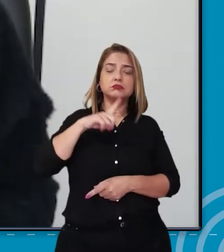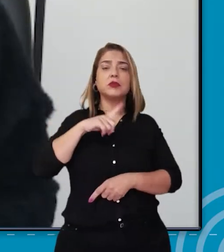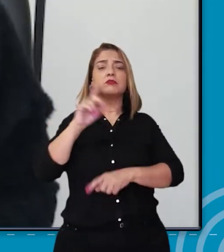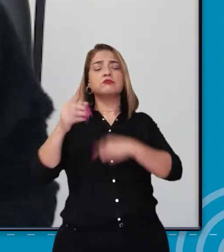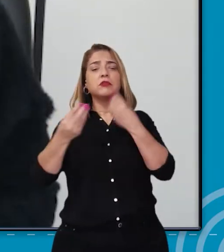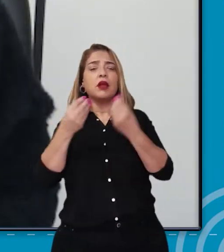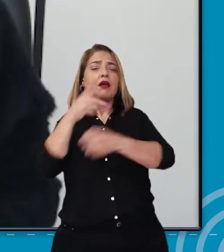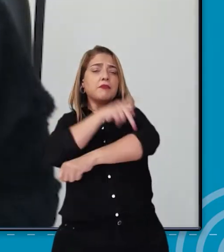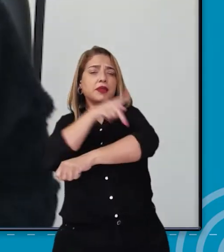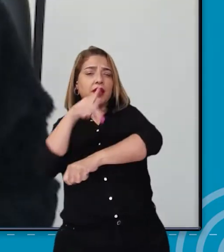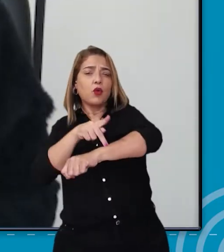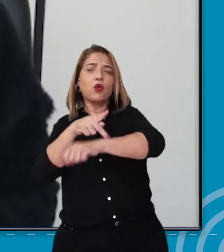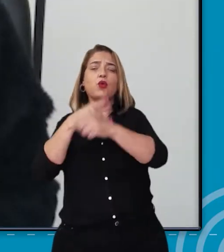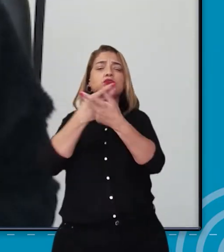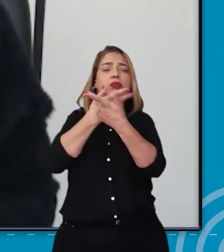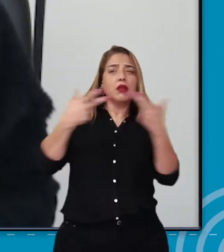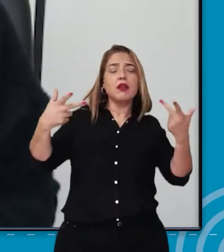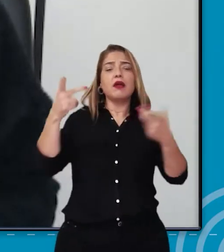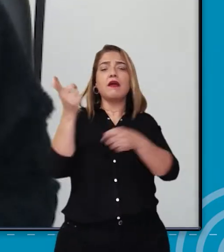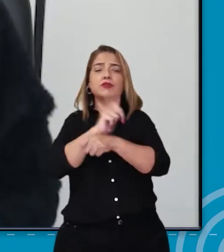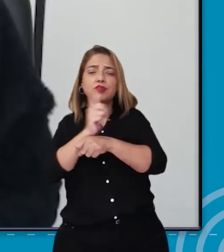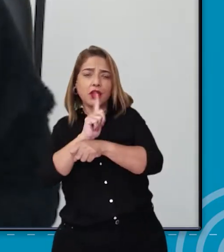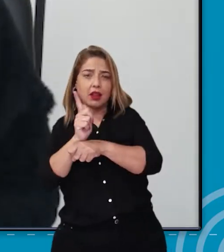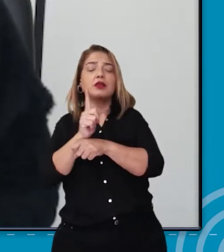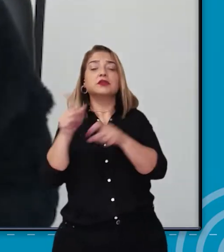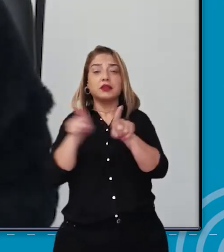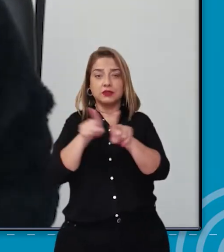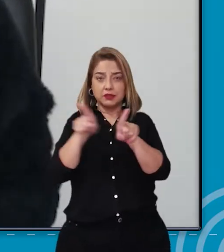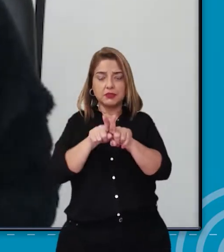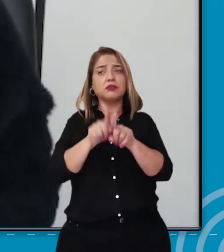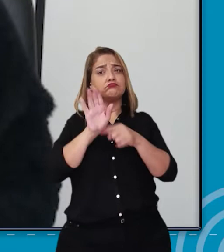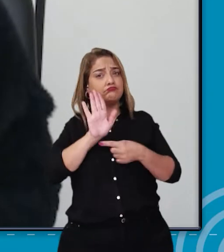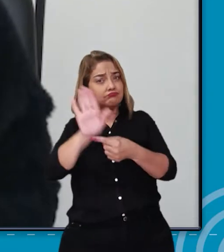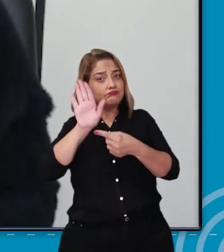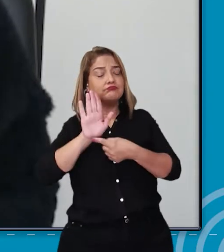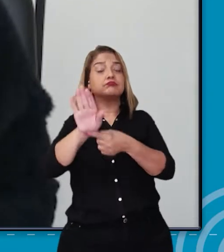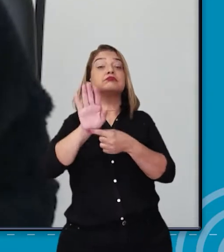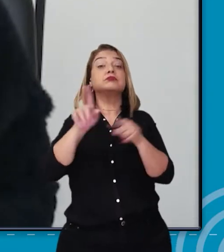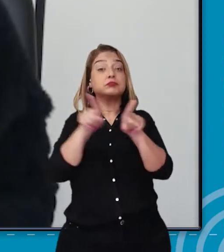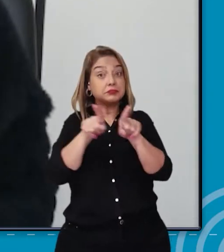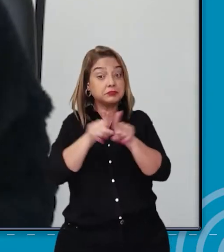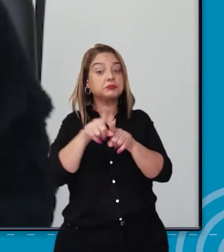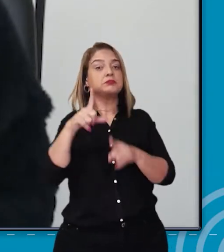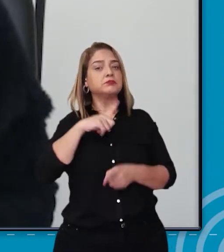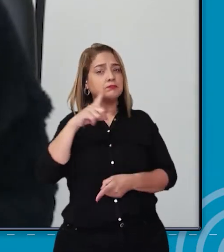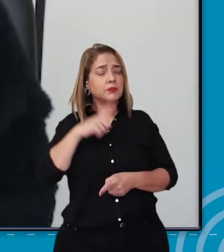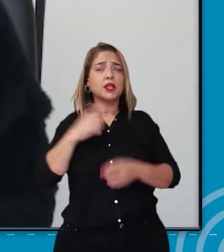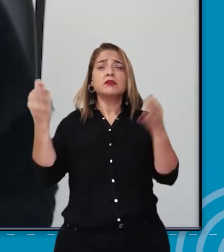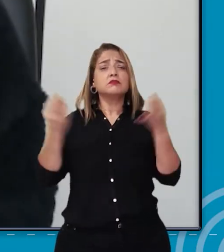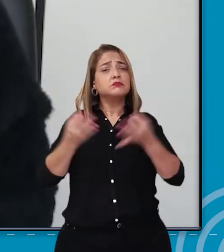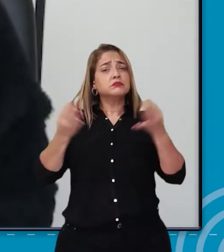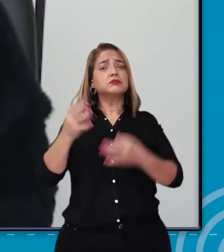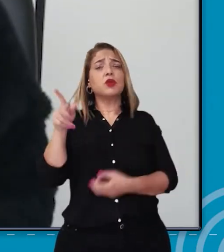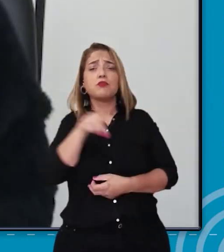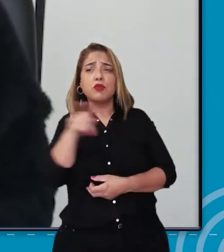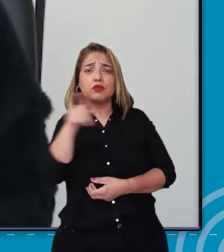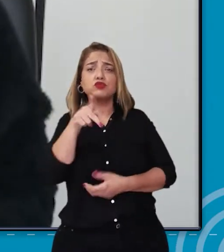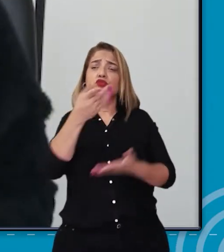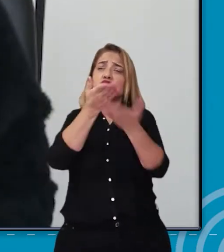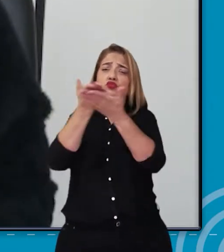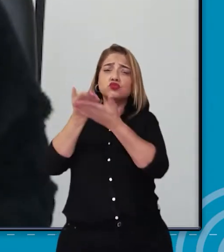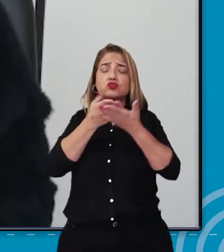pedagógica, gerência de formação. E ainda posso dizer que possui excelentes professores e